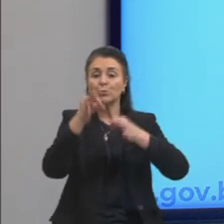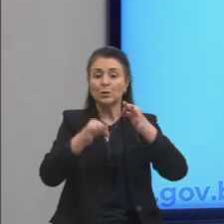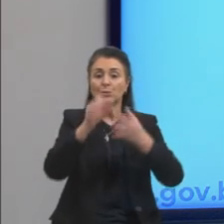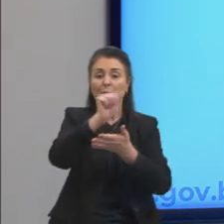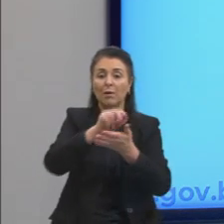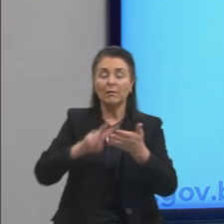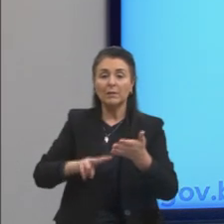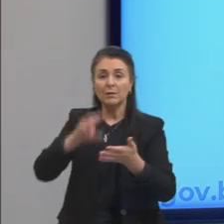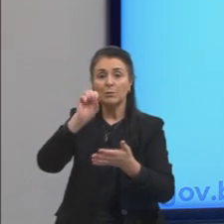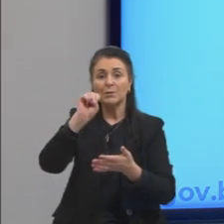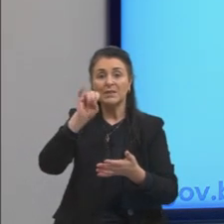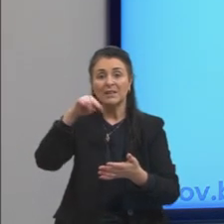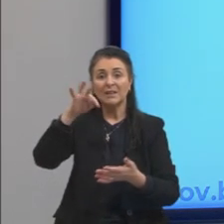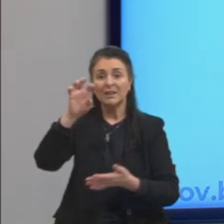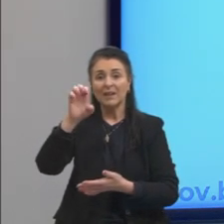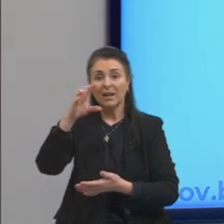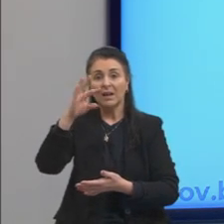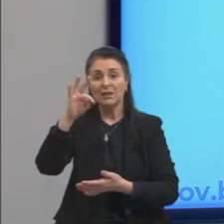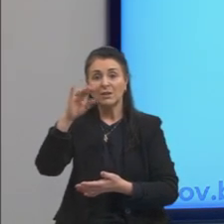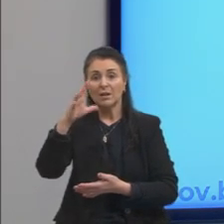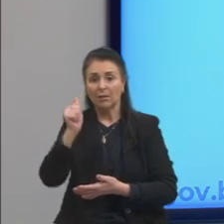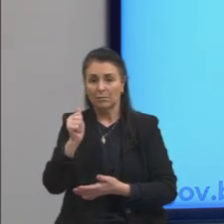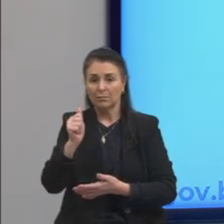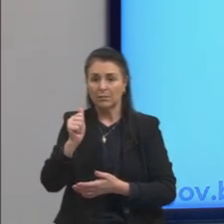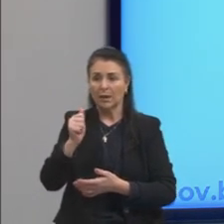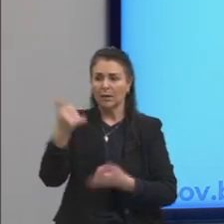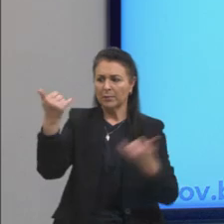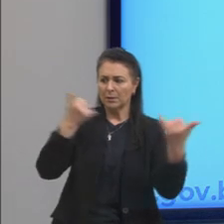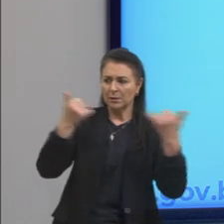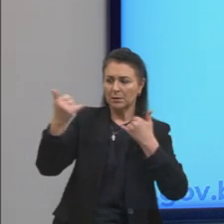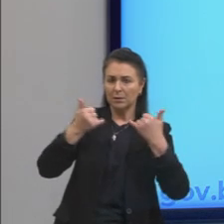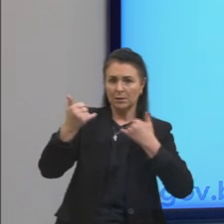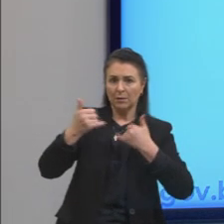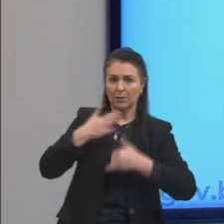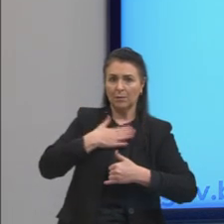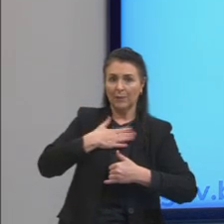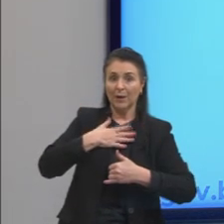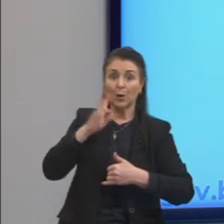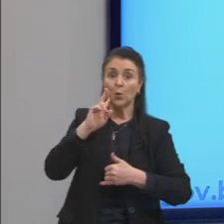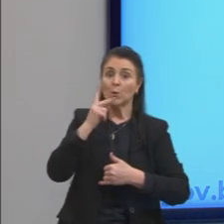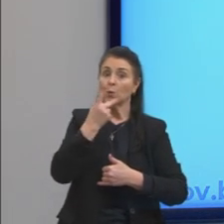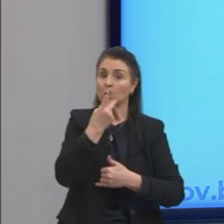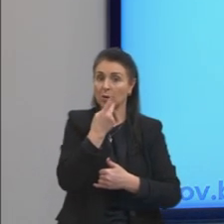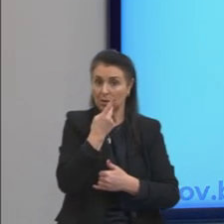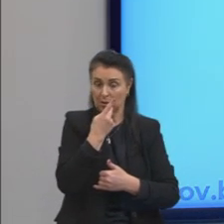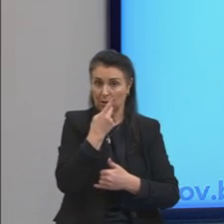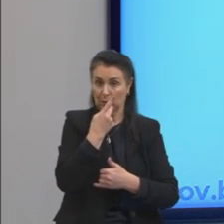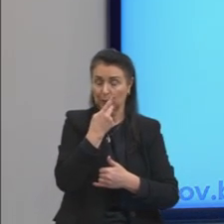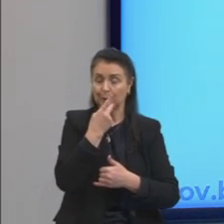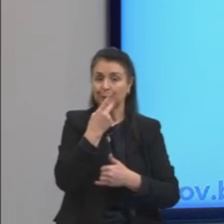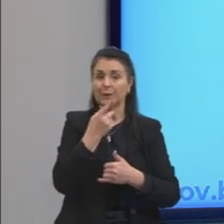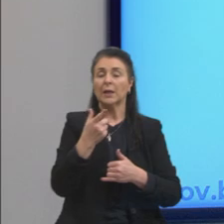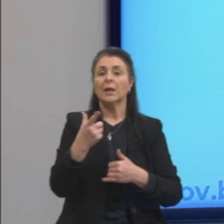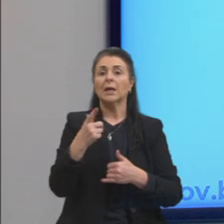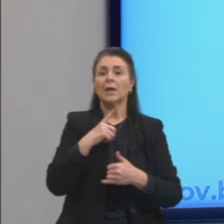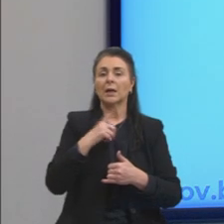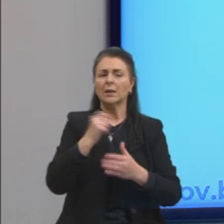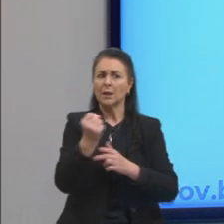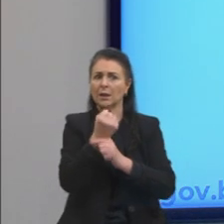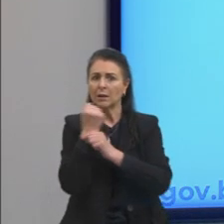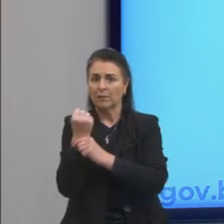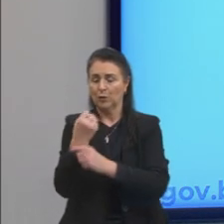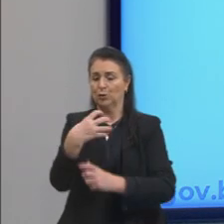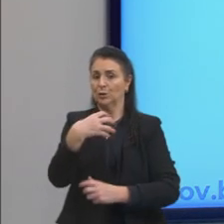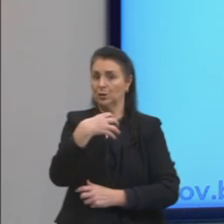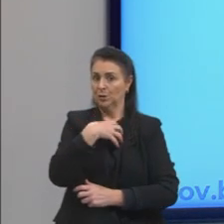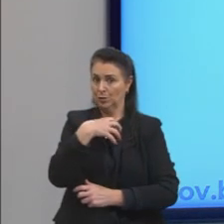me traz informações, certo? Então, o Kant é um camarada que vai defender que tanto os sentidos